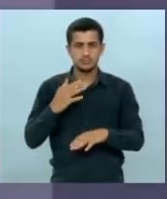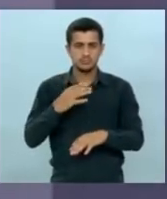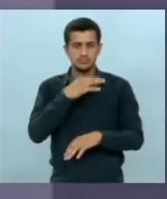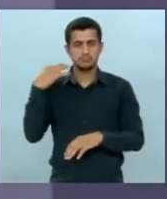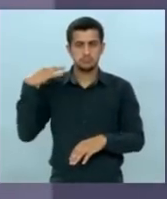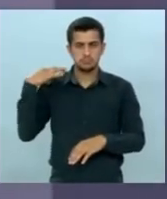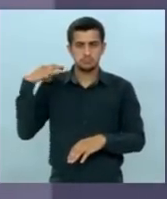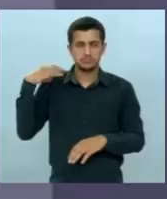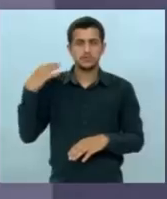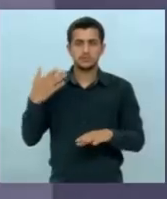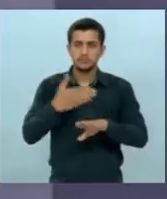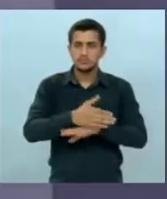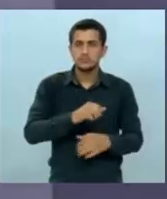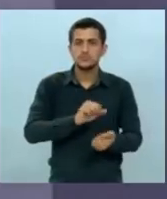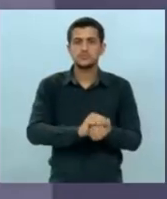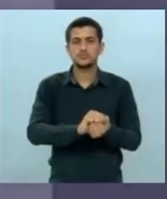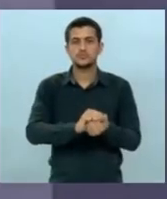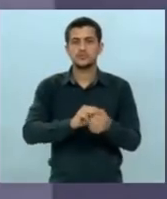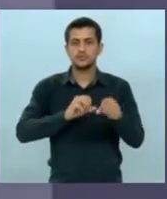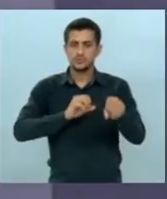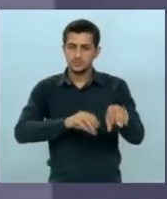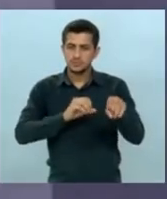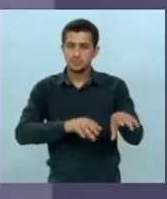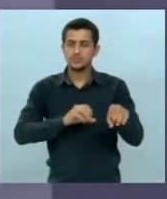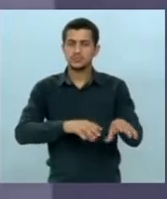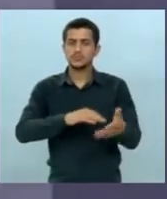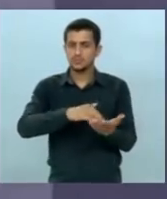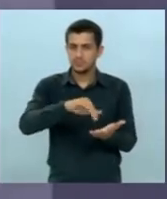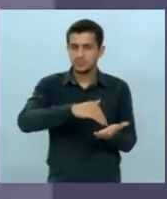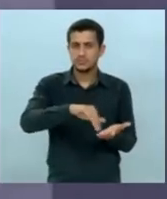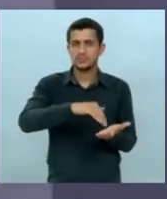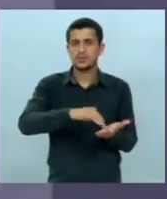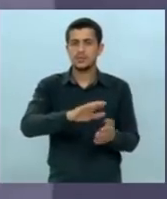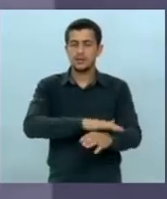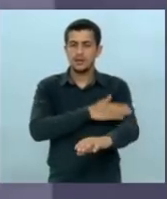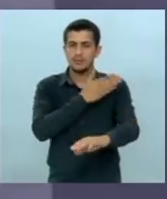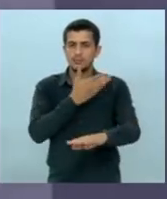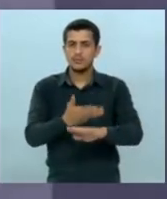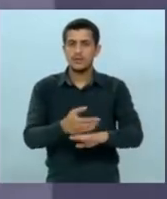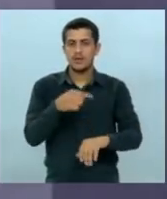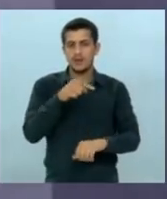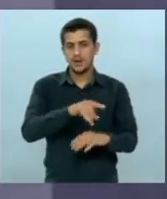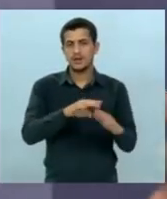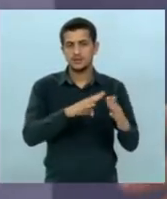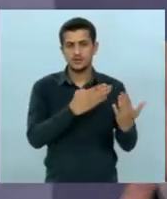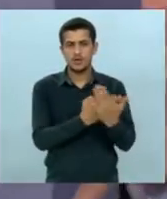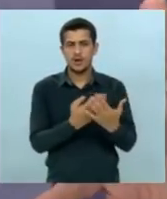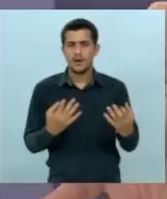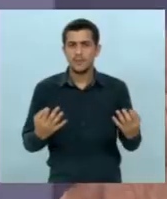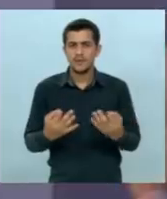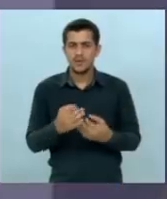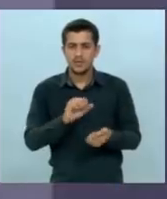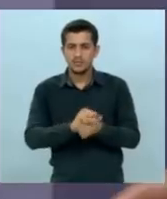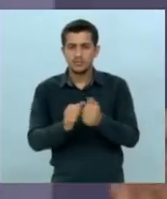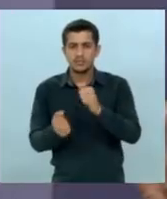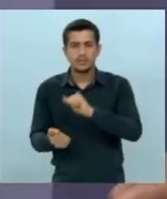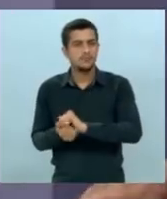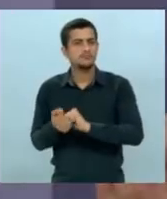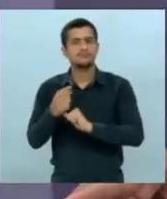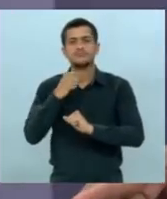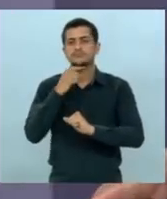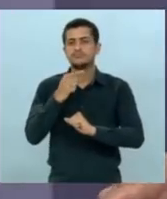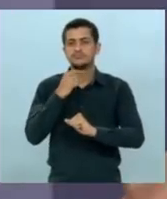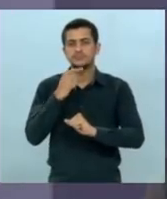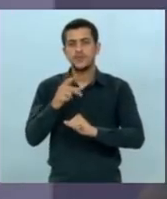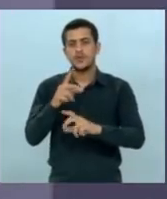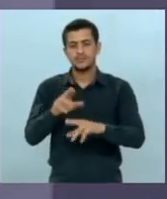da sua secretaria de educação escola de tempo integral é evidente que essas escolas não foram perfeitamente adaptadas para essa